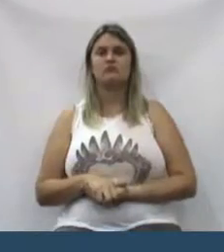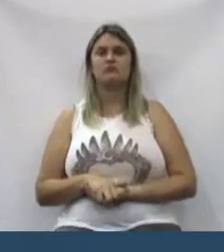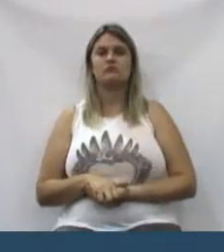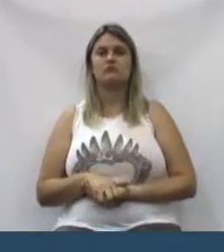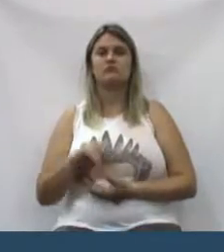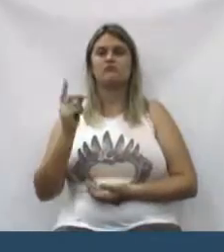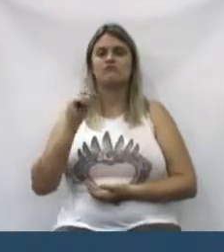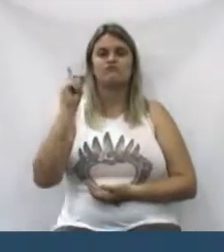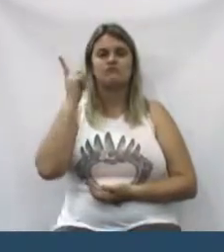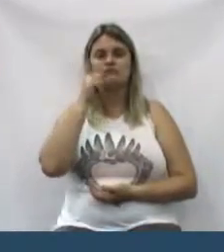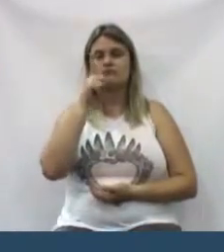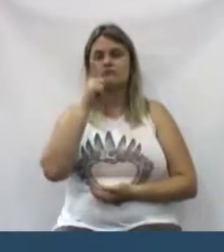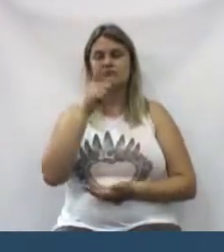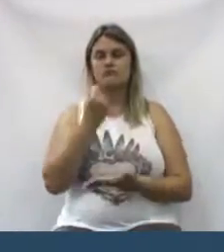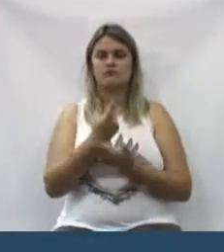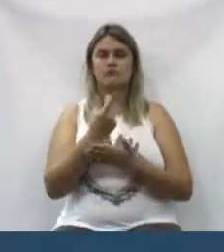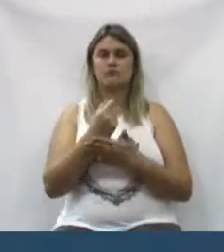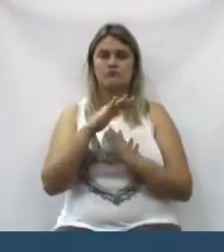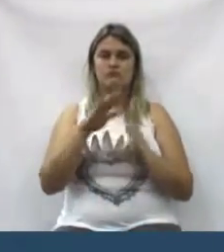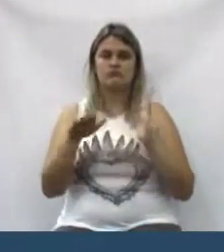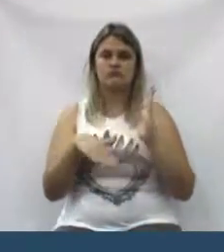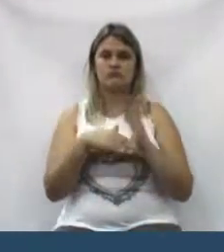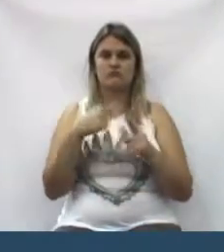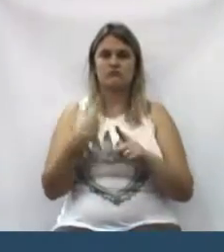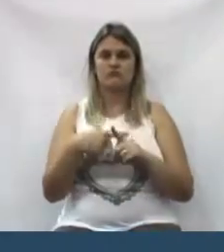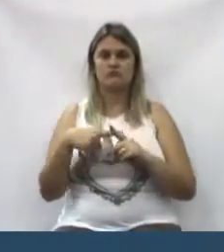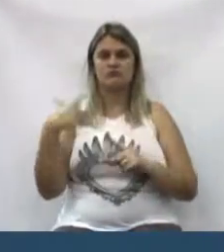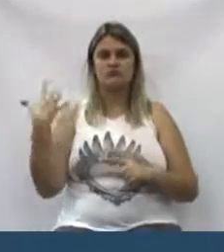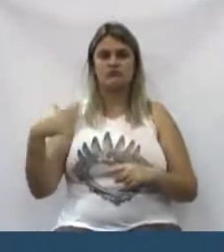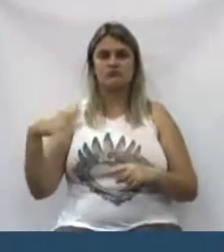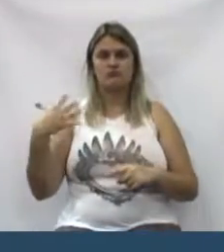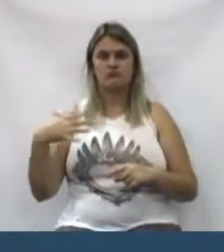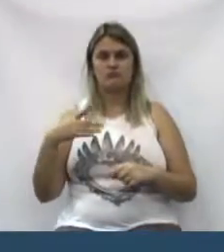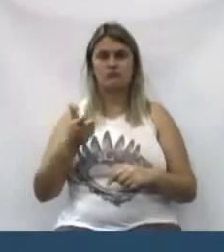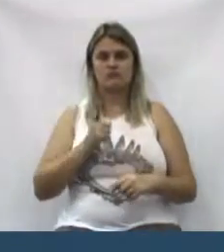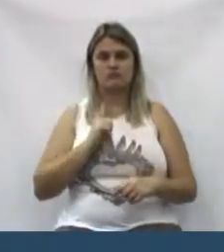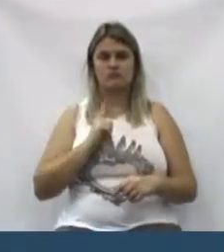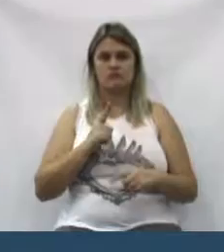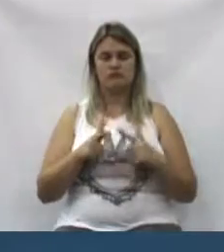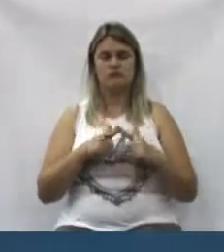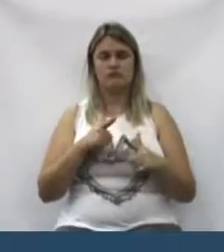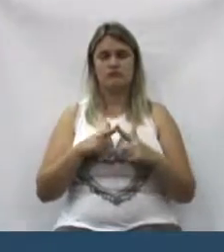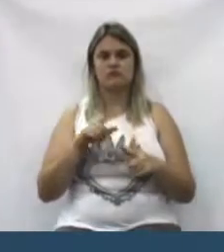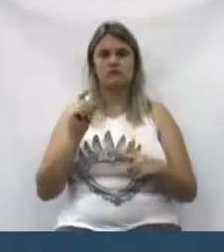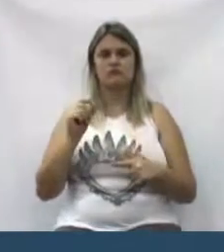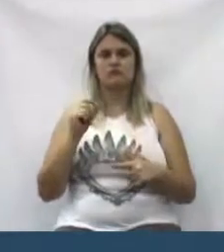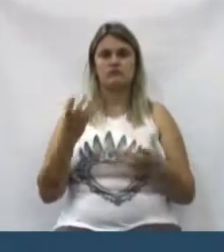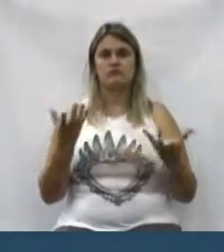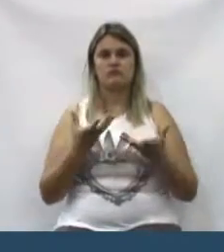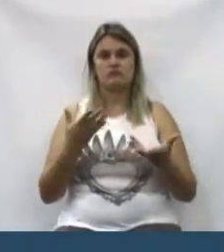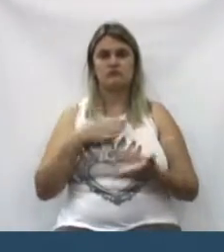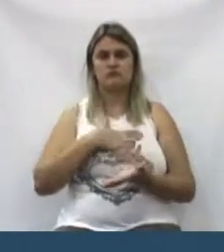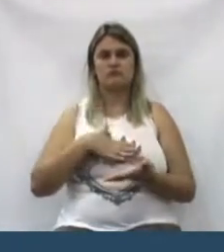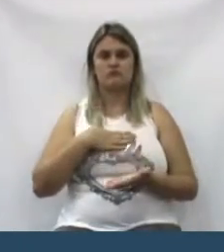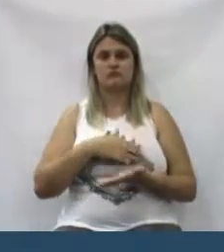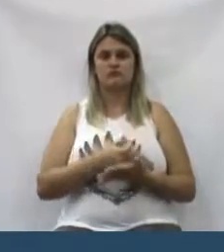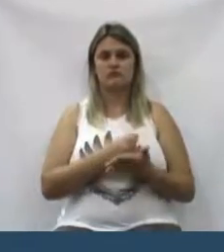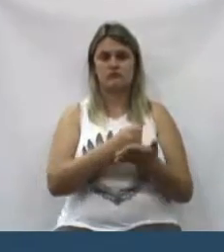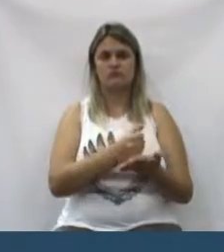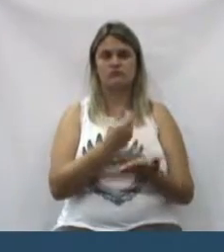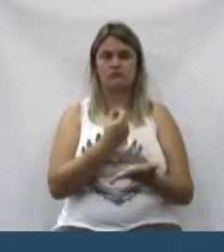não consegue levar para sua casa para alimentar sua família o que ele gostaria de levar